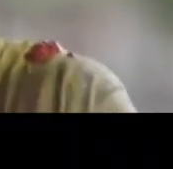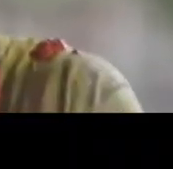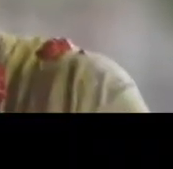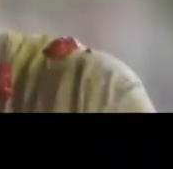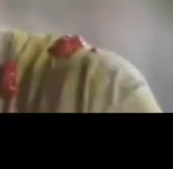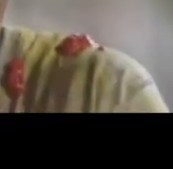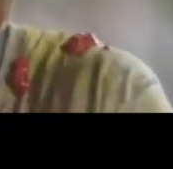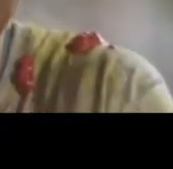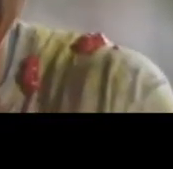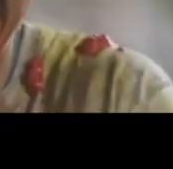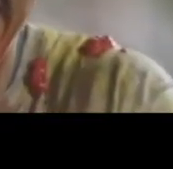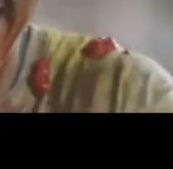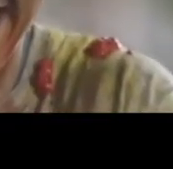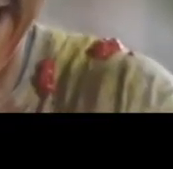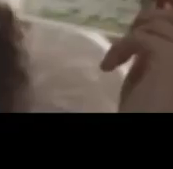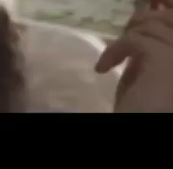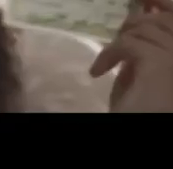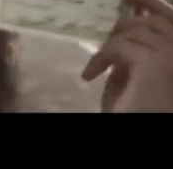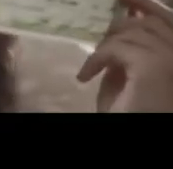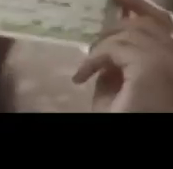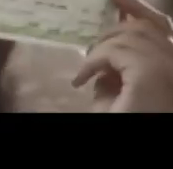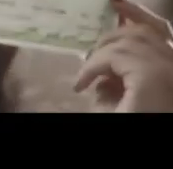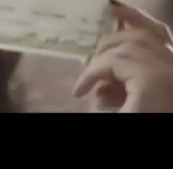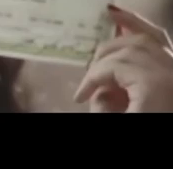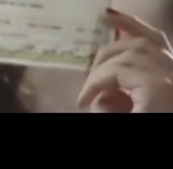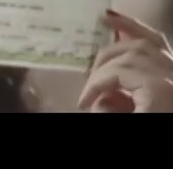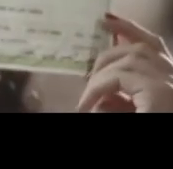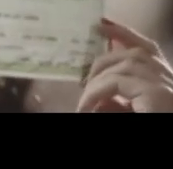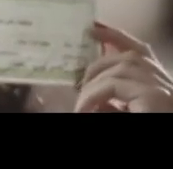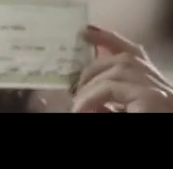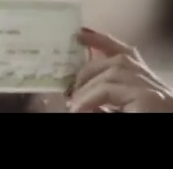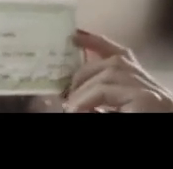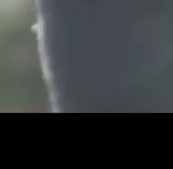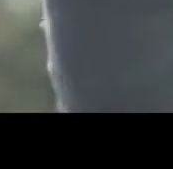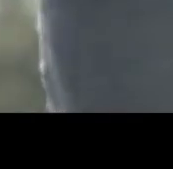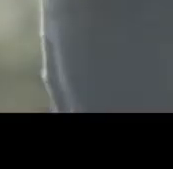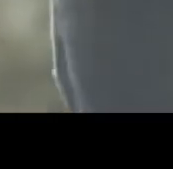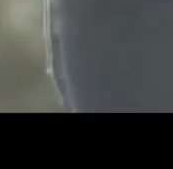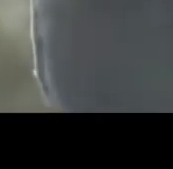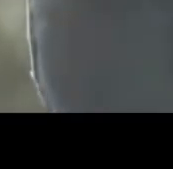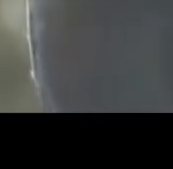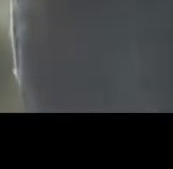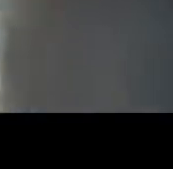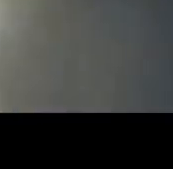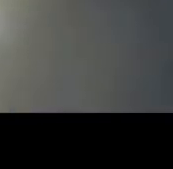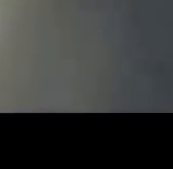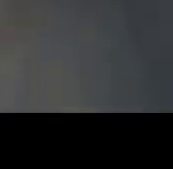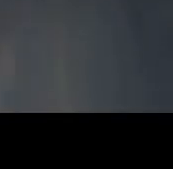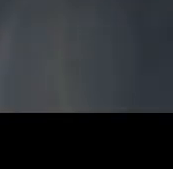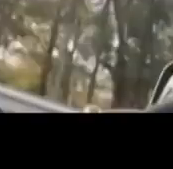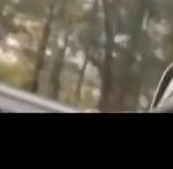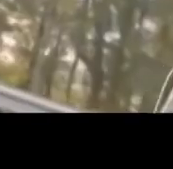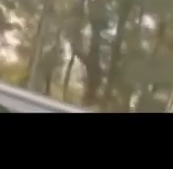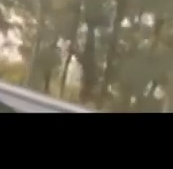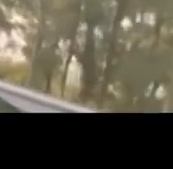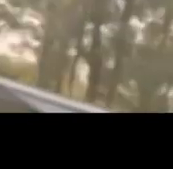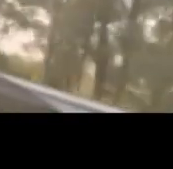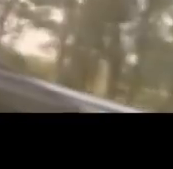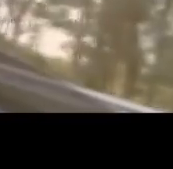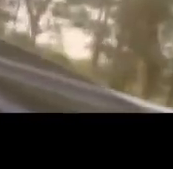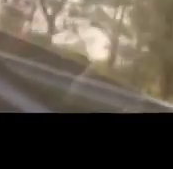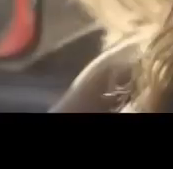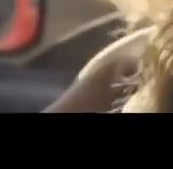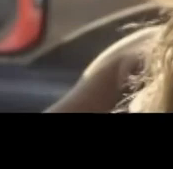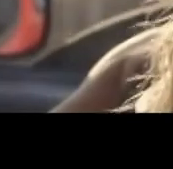já sabia estudar, já sabia escolher, já sabia amar, já